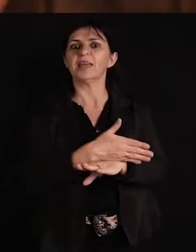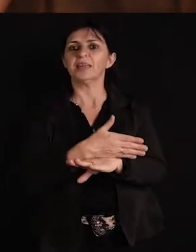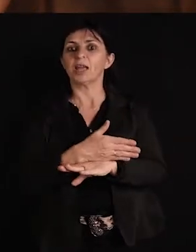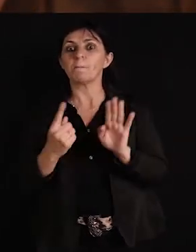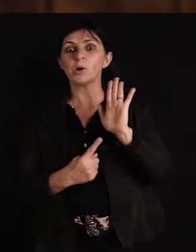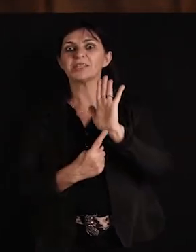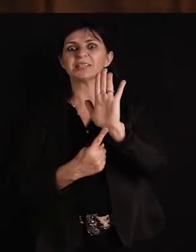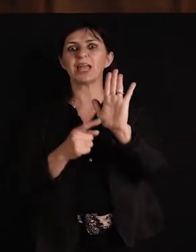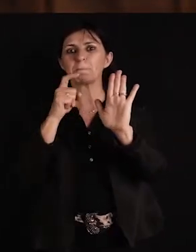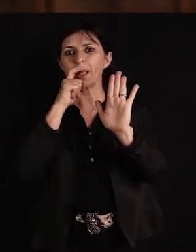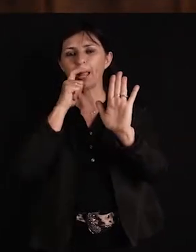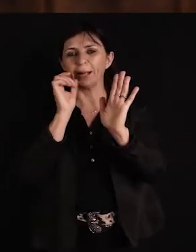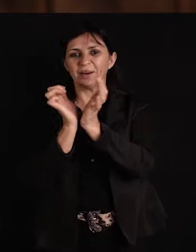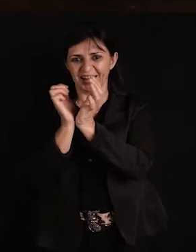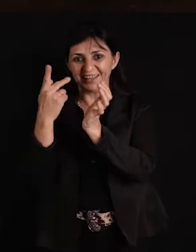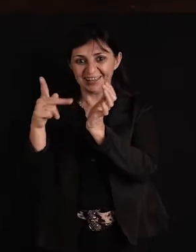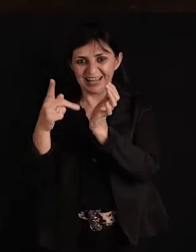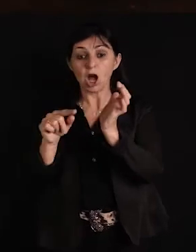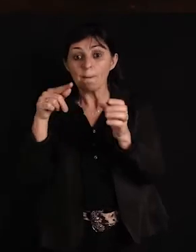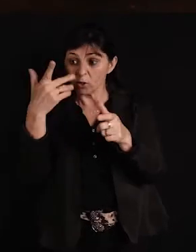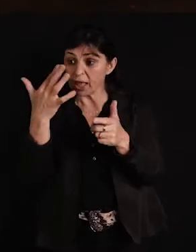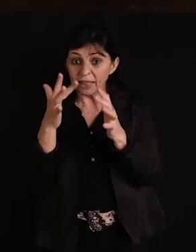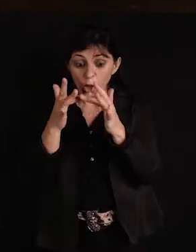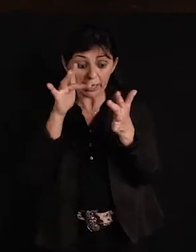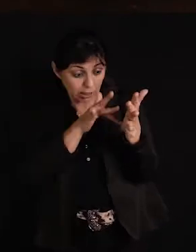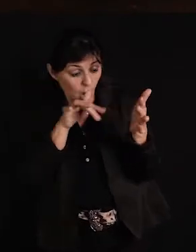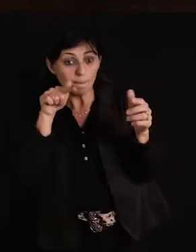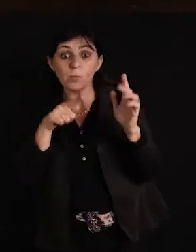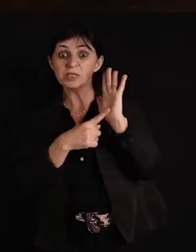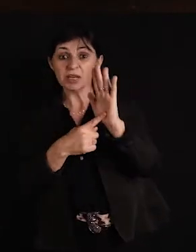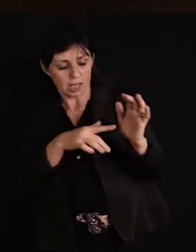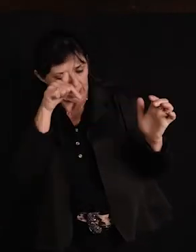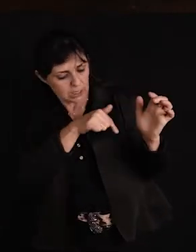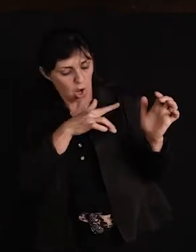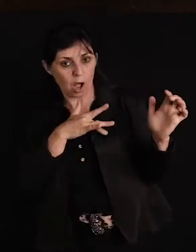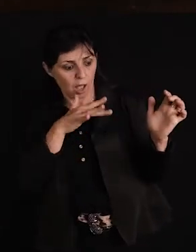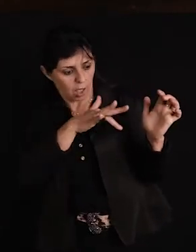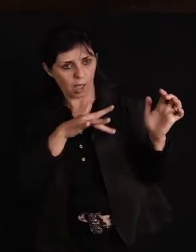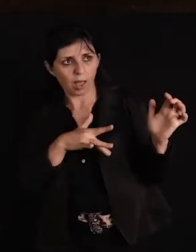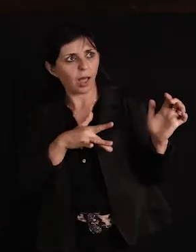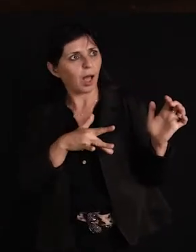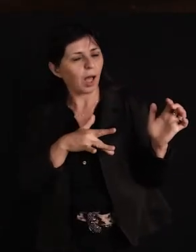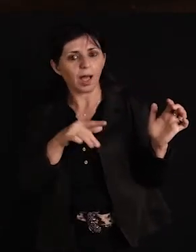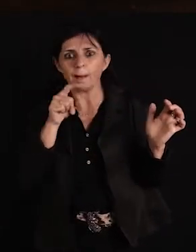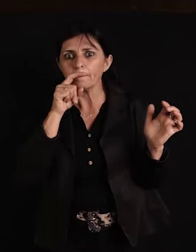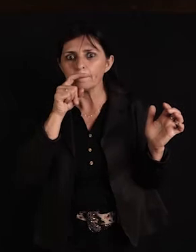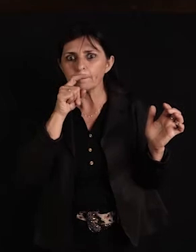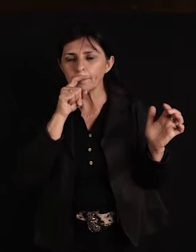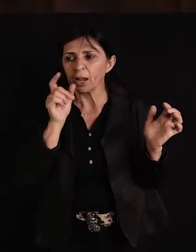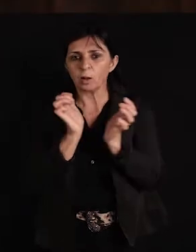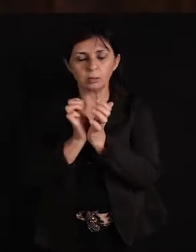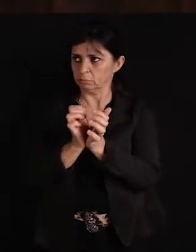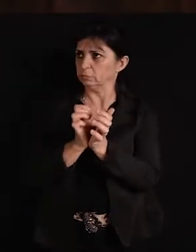Peguei os dedinhos deles e coloquei no instrumento, vai aqui e depois vai aqui. E deles ficaram apavorados, meu Deus, um gurizinho desse